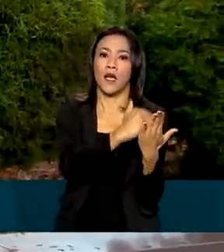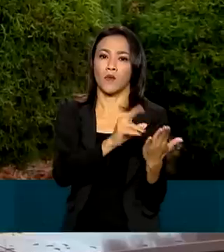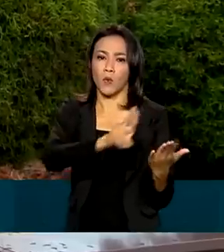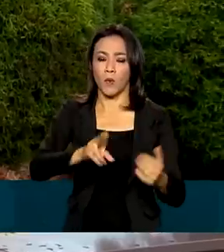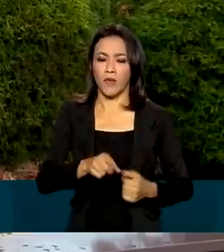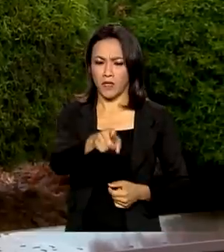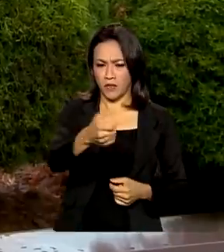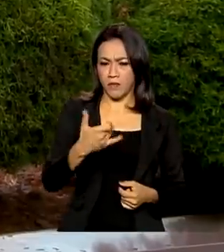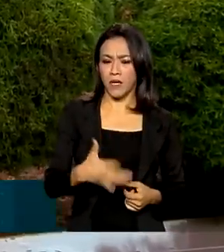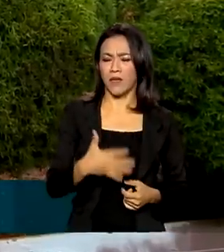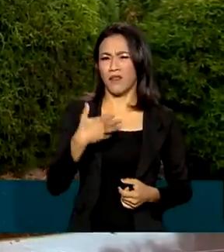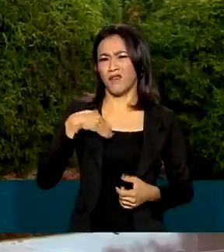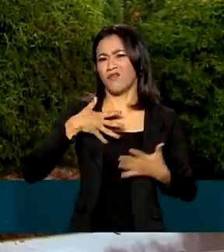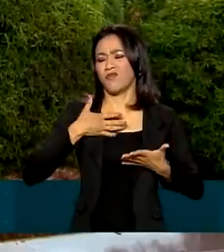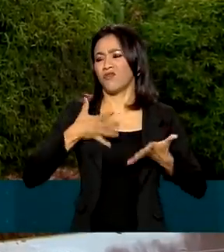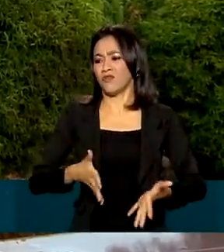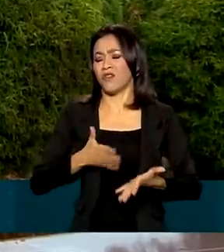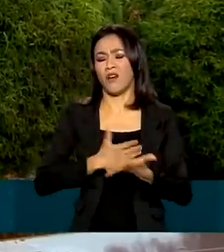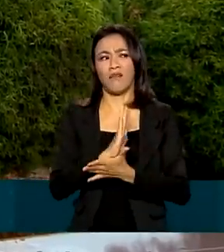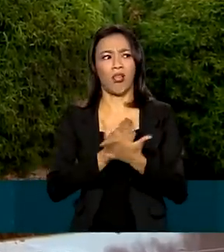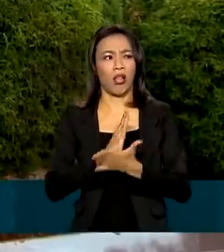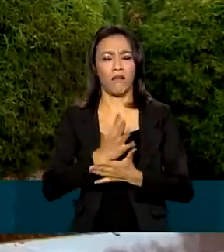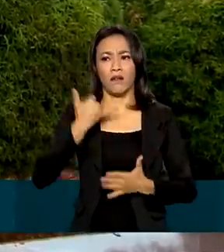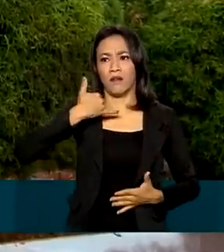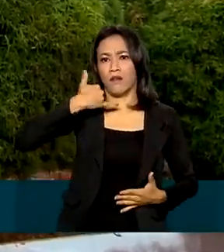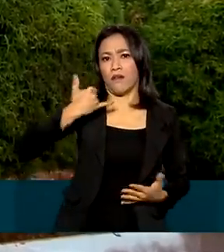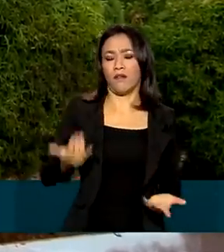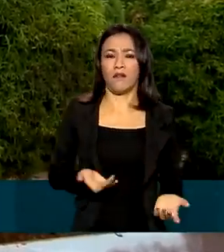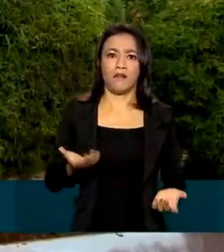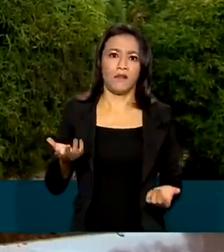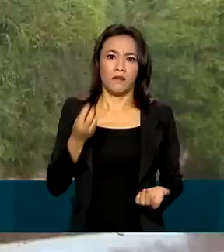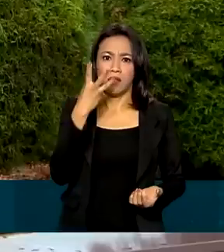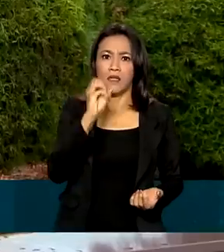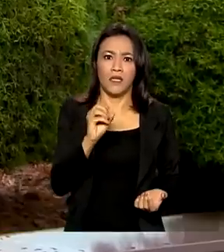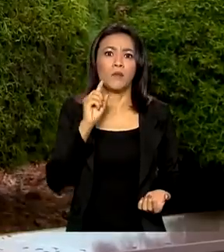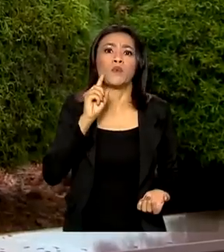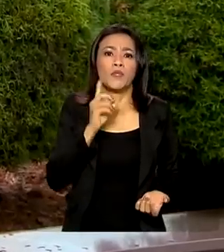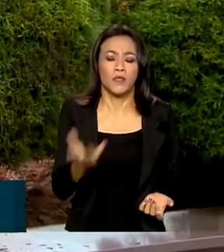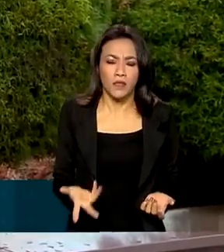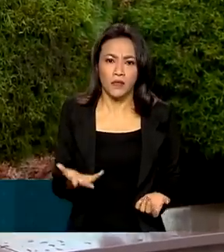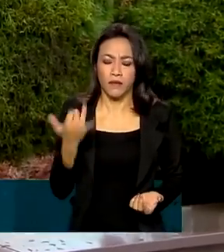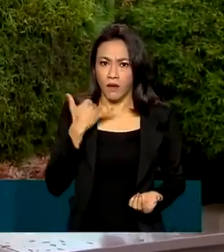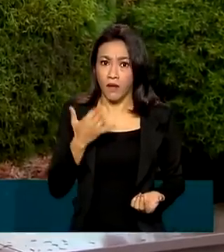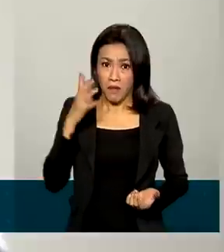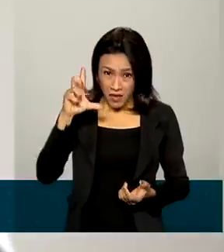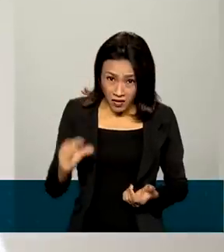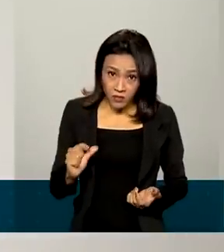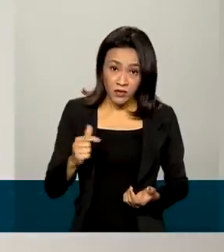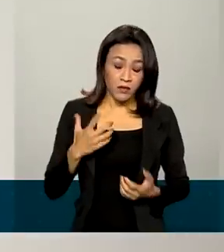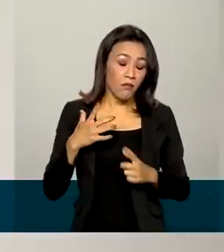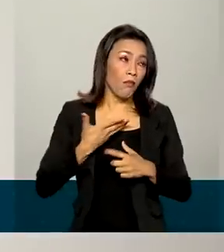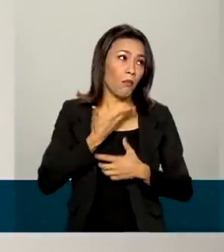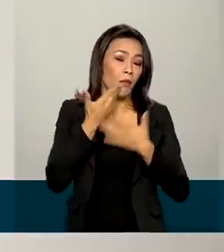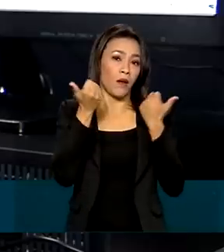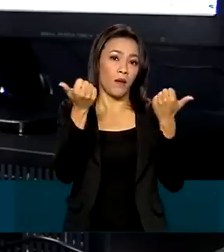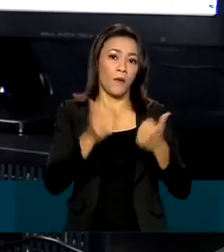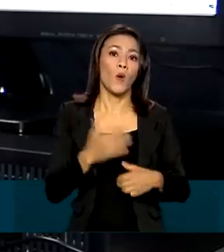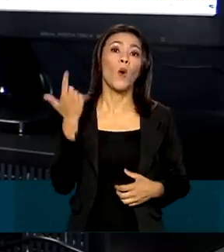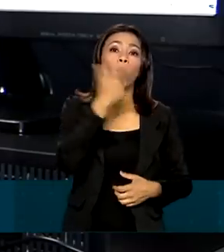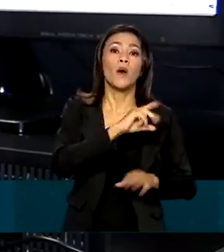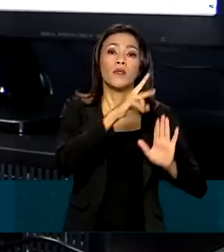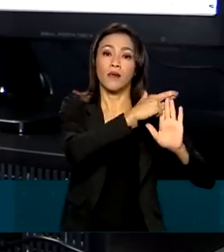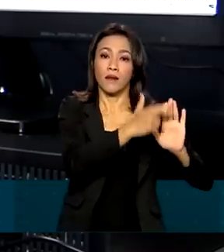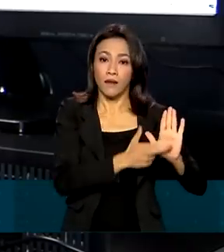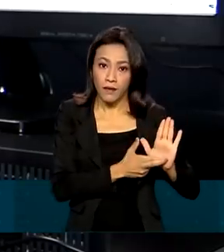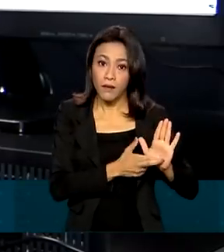receber muita ligação, praticamente 30 ao dia. Menos perturbação é melhor, né? Outra medida adotada